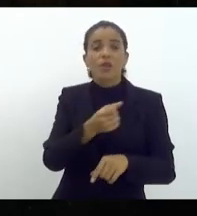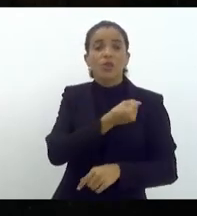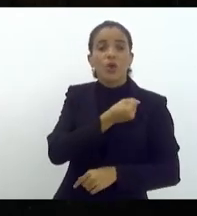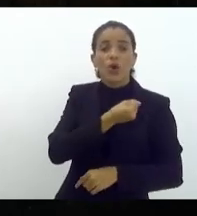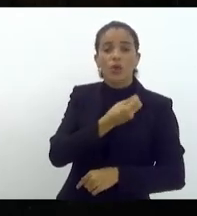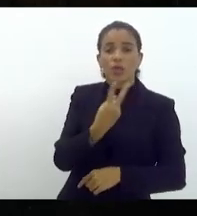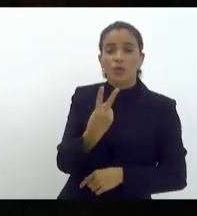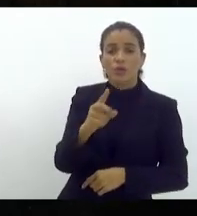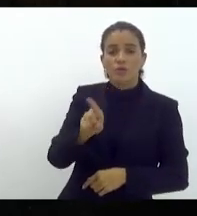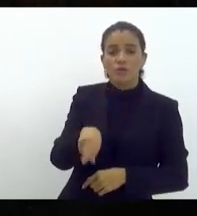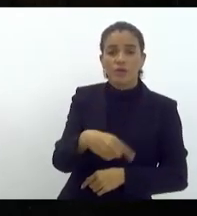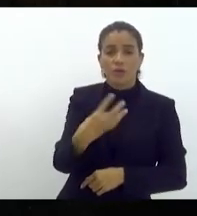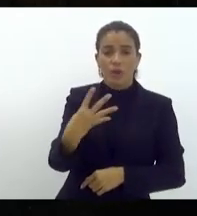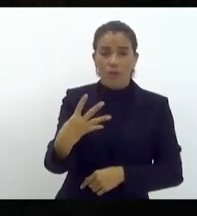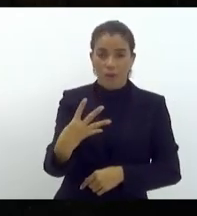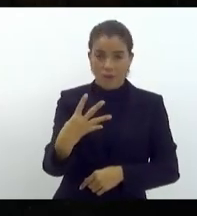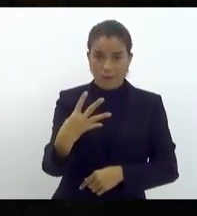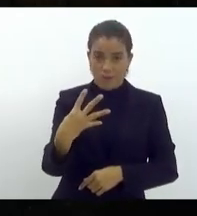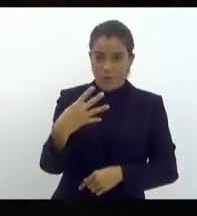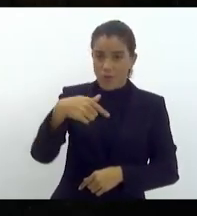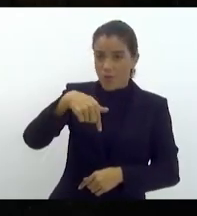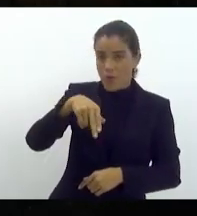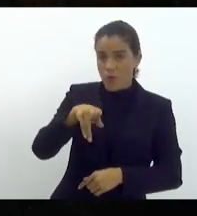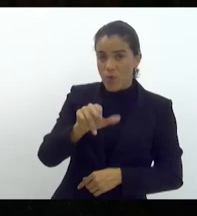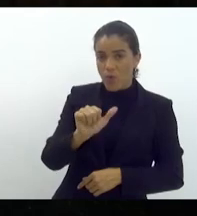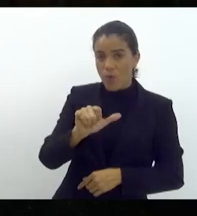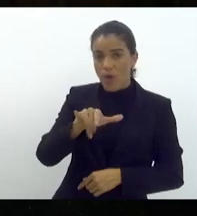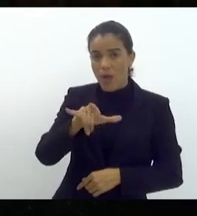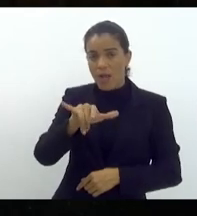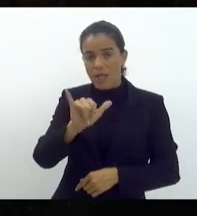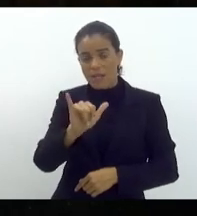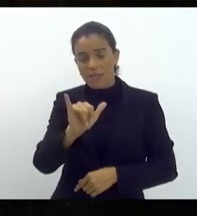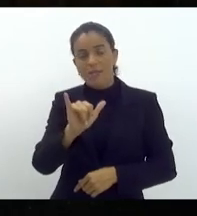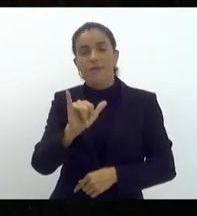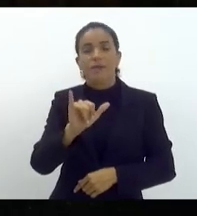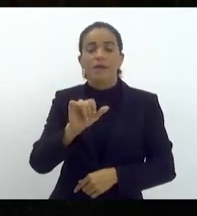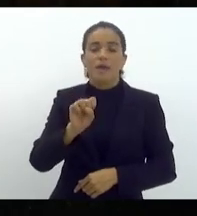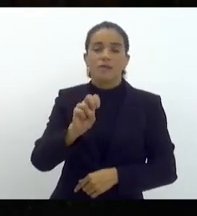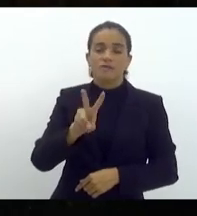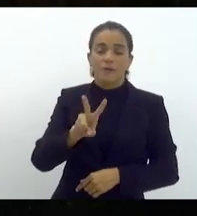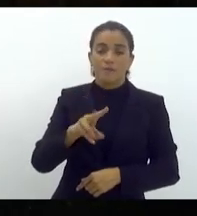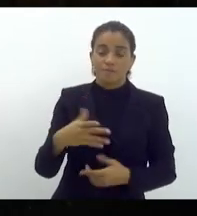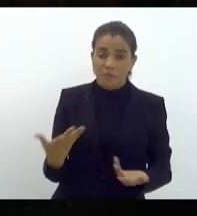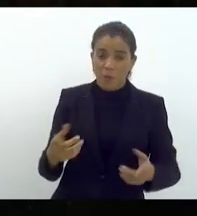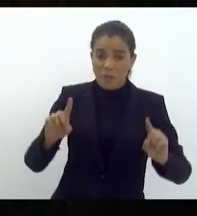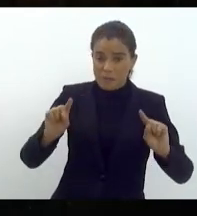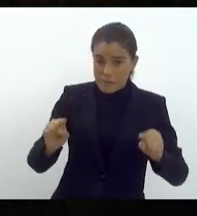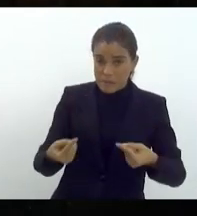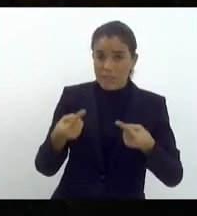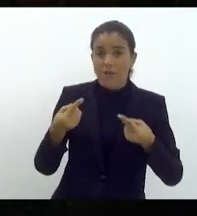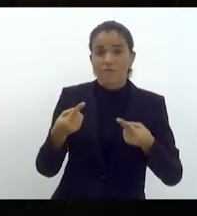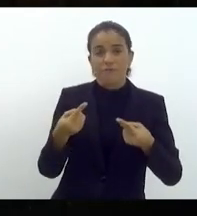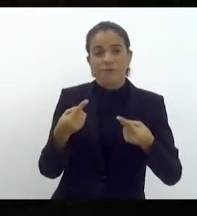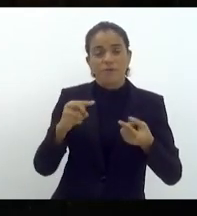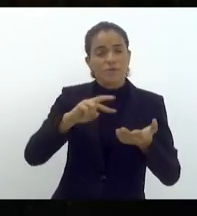,4 no Quali SV. Esses desafios correspondem, em sua maioria,